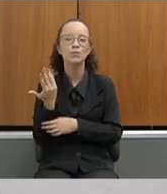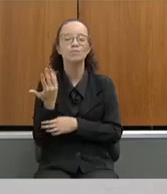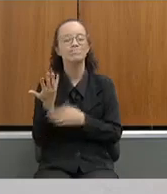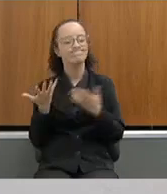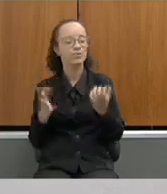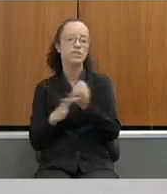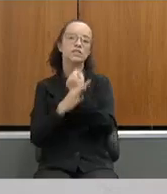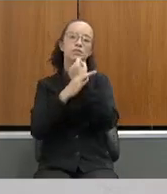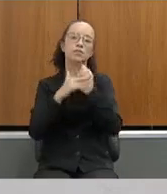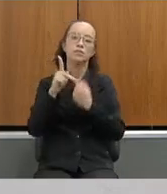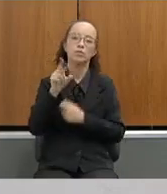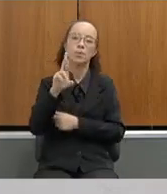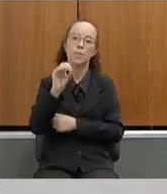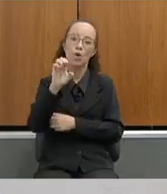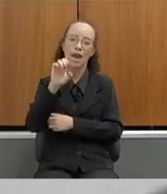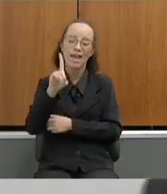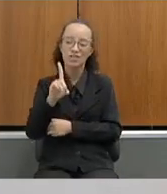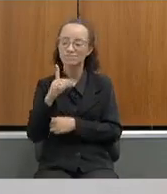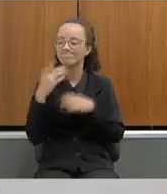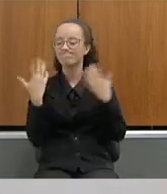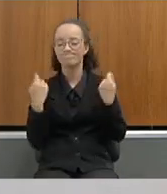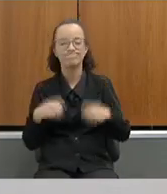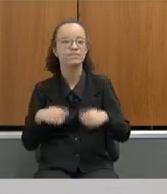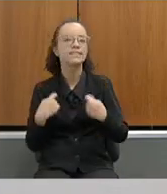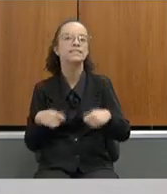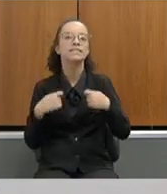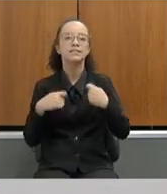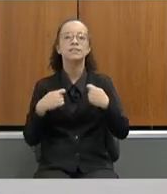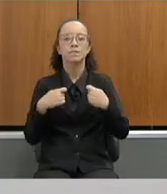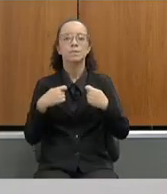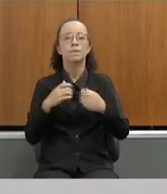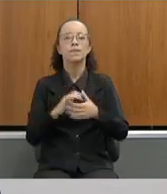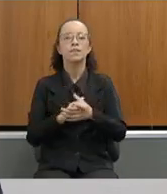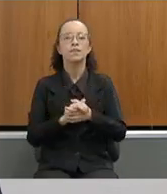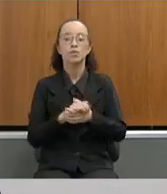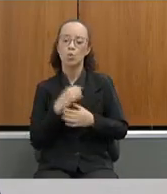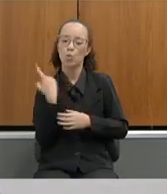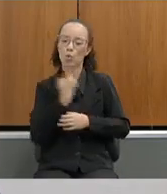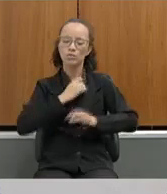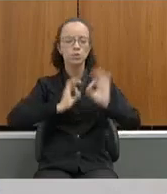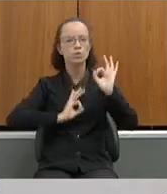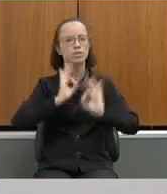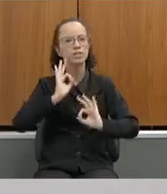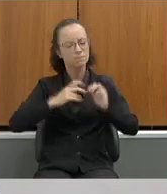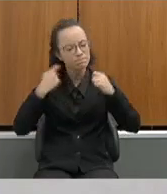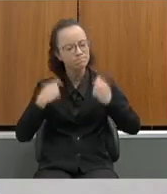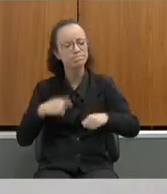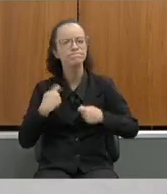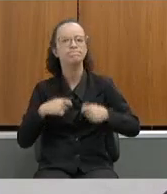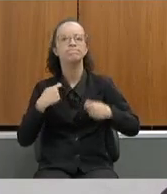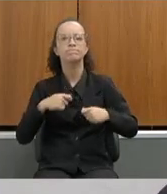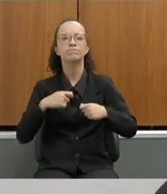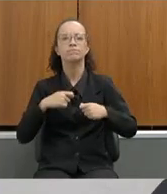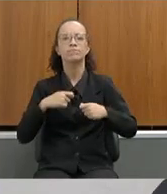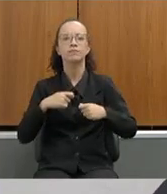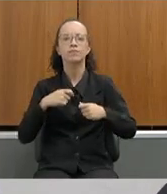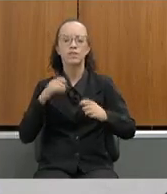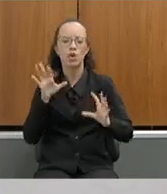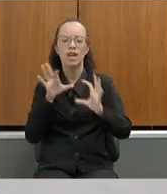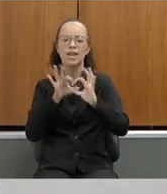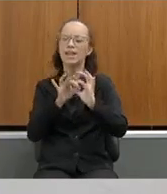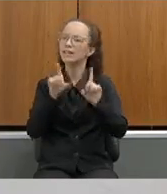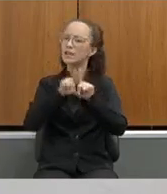PROERDE, a gente tem que podermos nos organizarmos, esse link com a